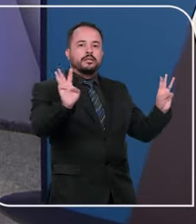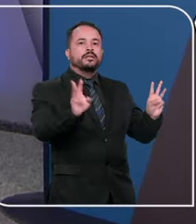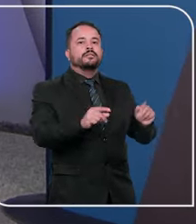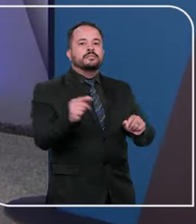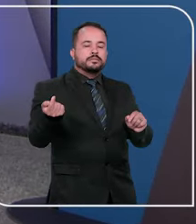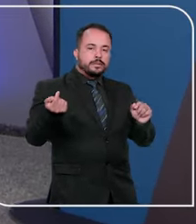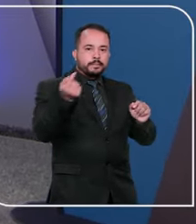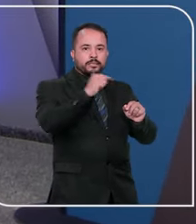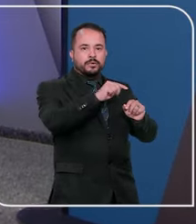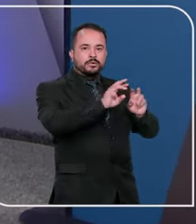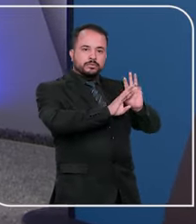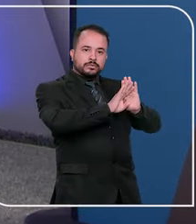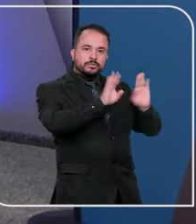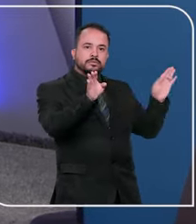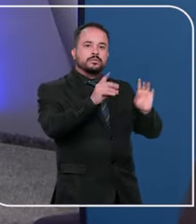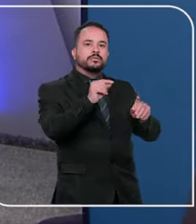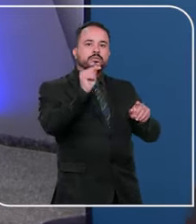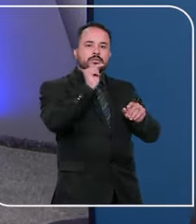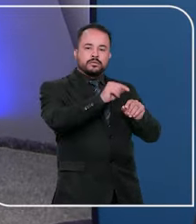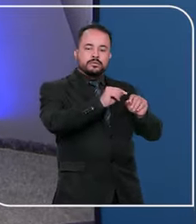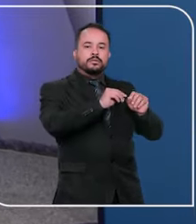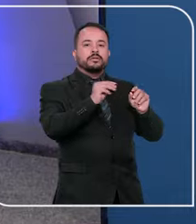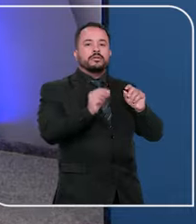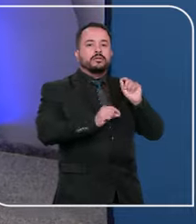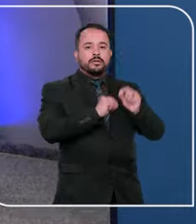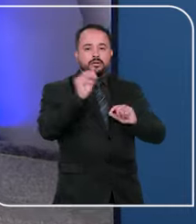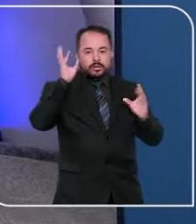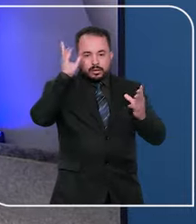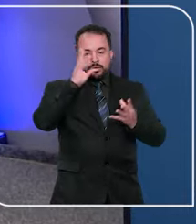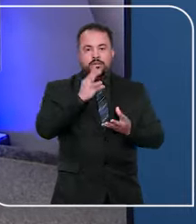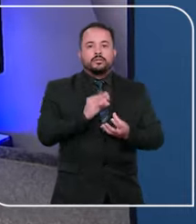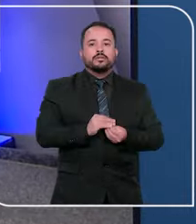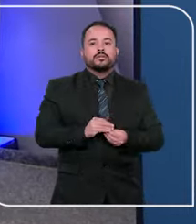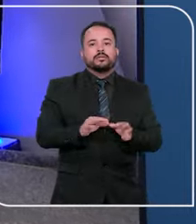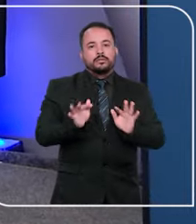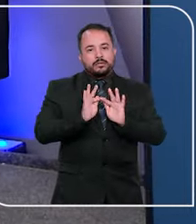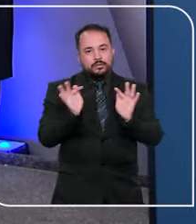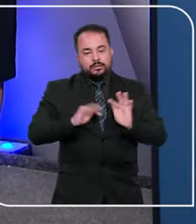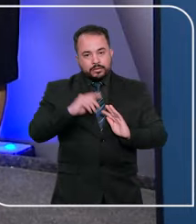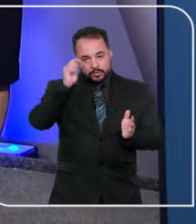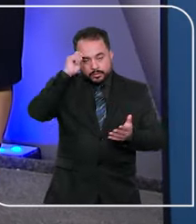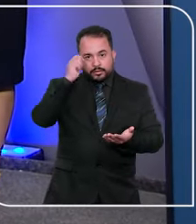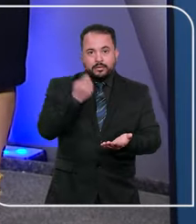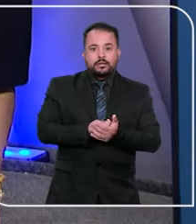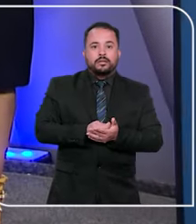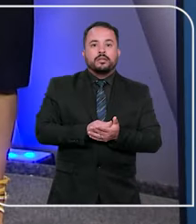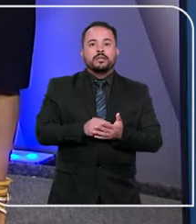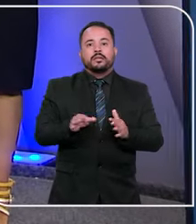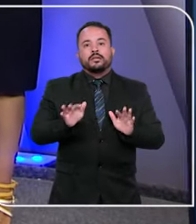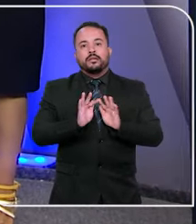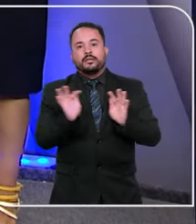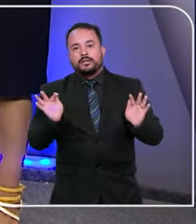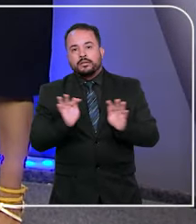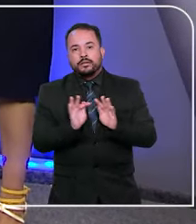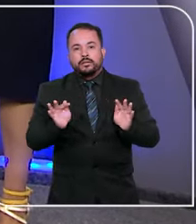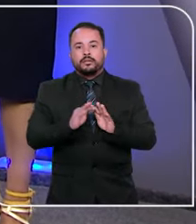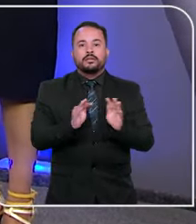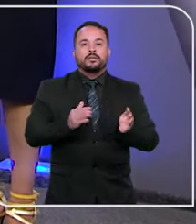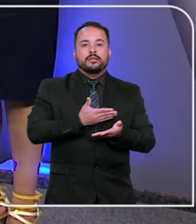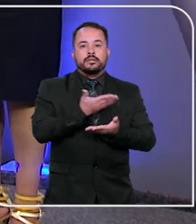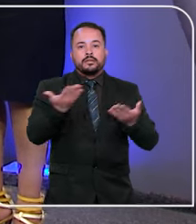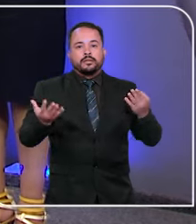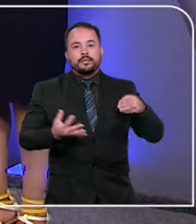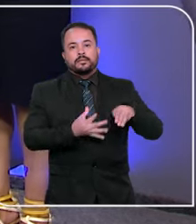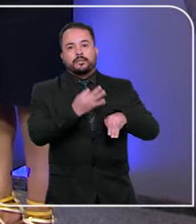matérias, você vai poder clicar bem aqui para ter um resumo simplificado da decisão. Neste exemplo,